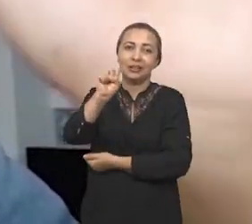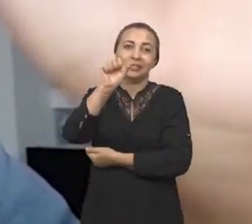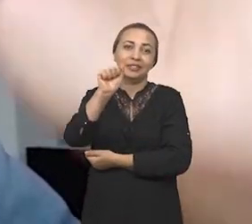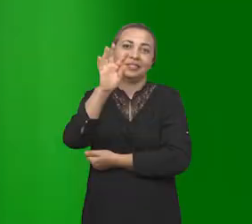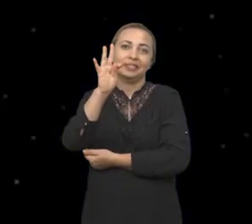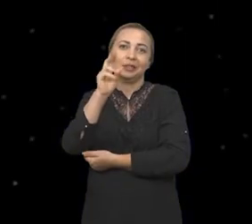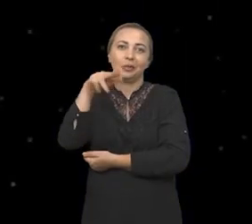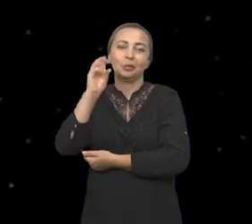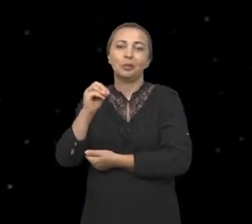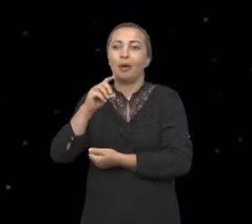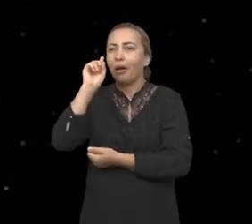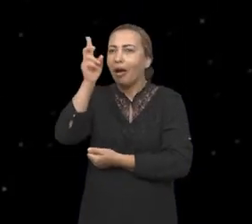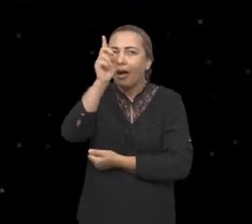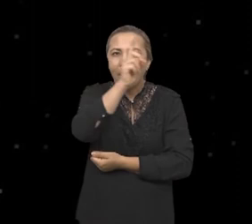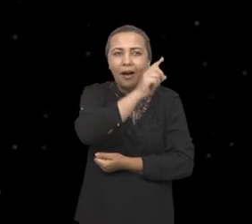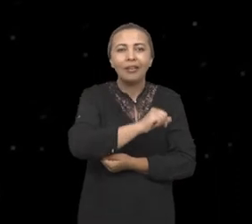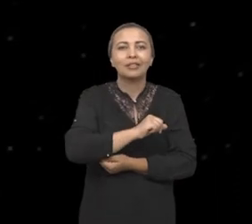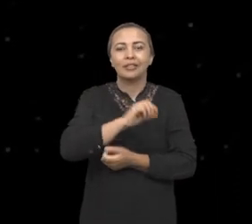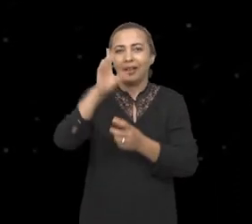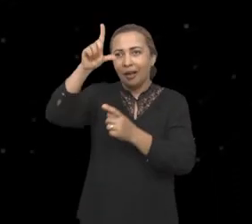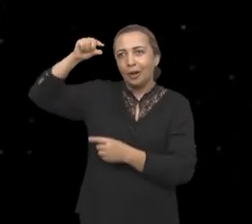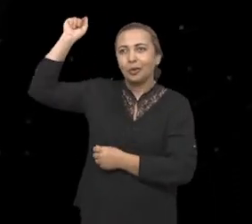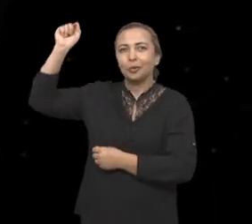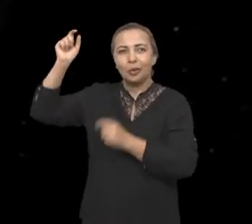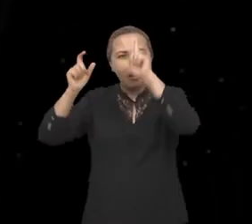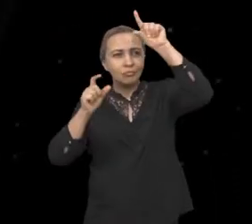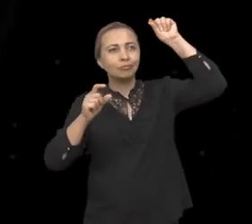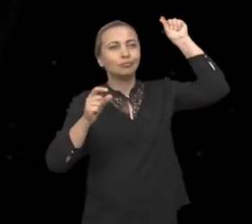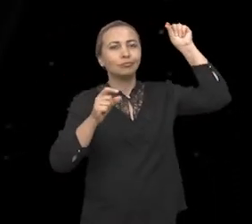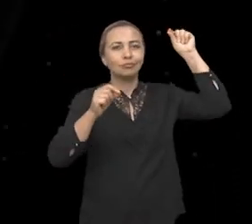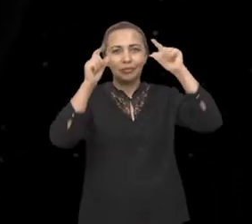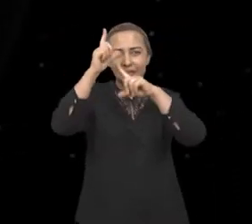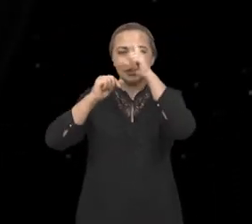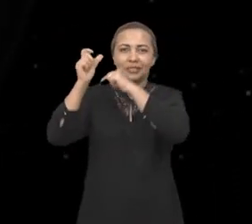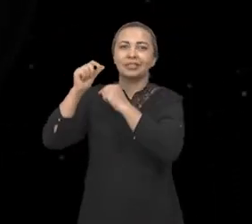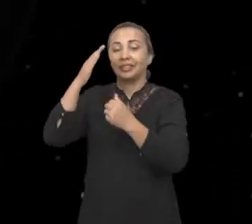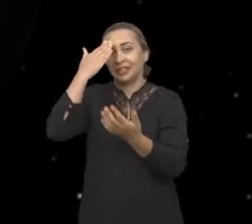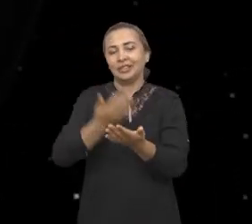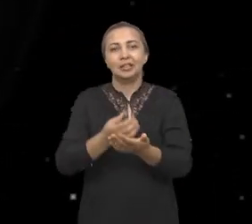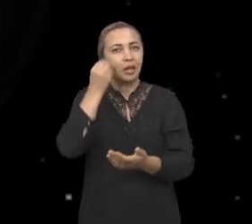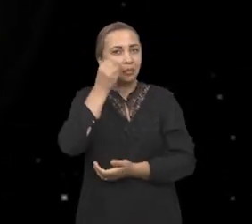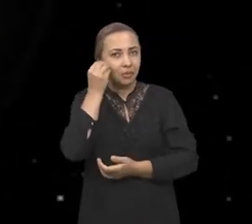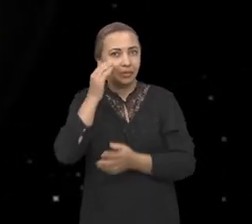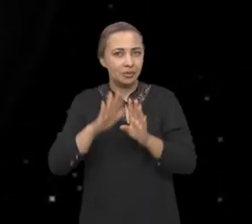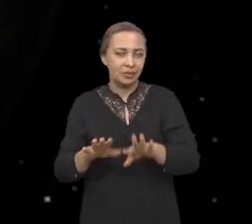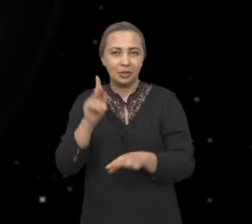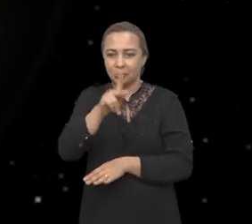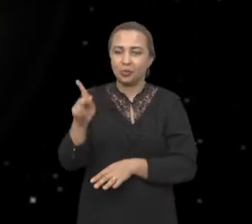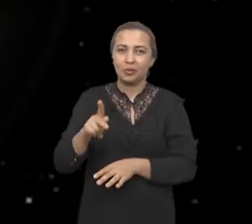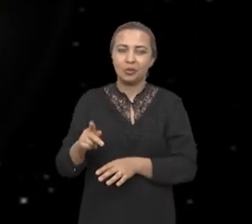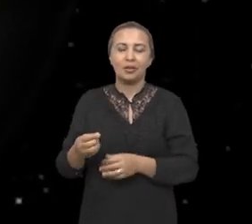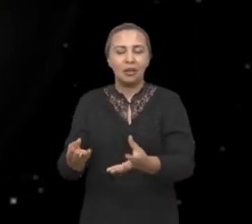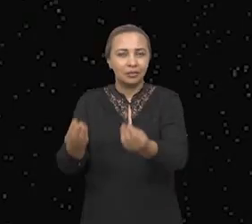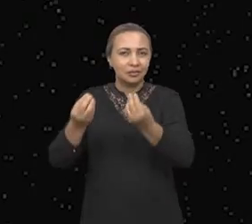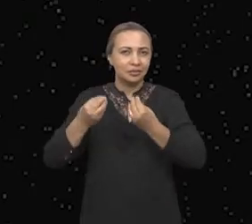cada lado ali do planeta Júpiter as suas luas, as suas respectivas luas. Acredito que esses tipos de experiência que os professores